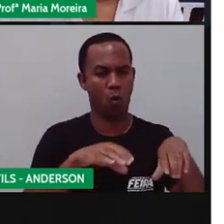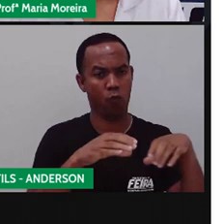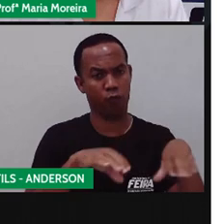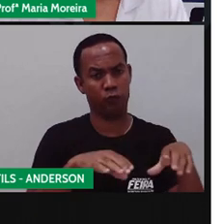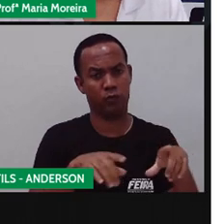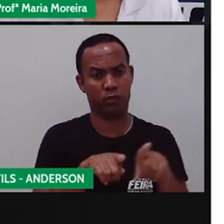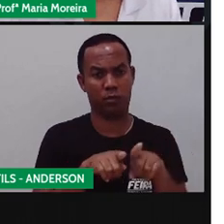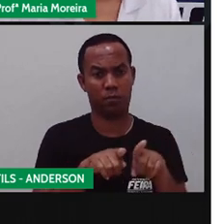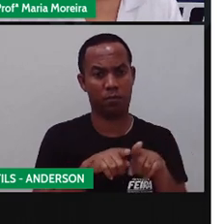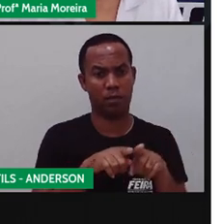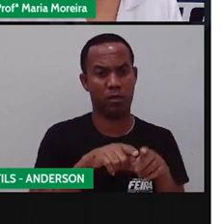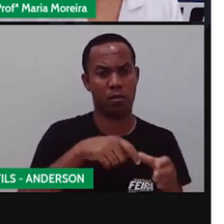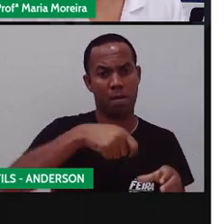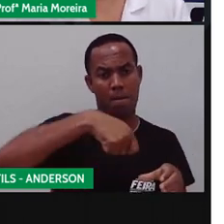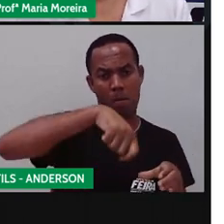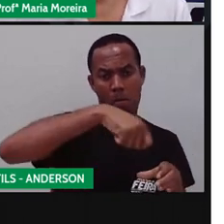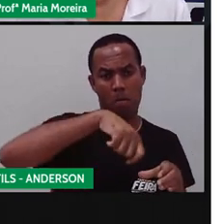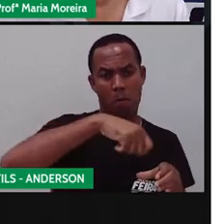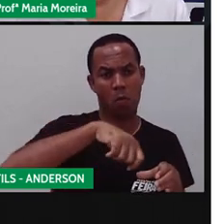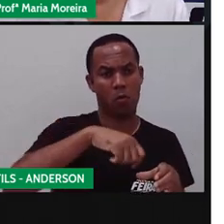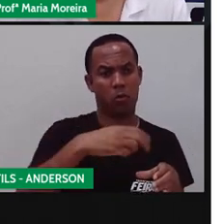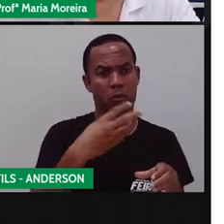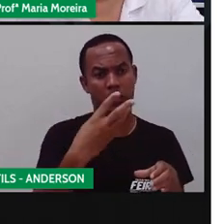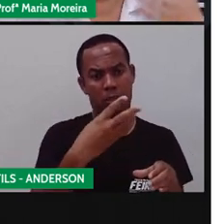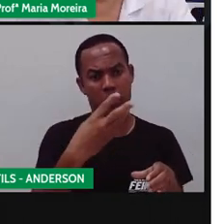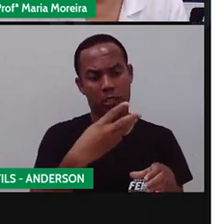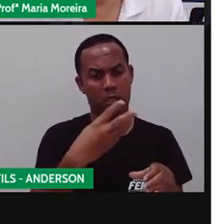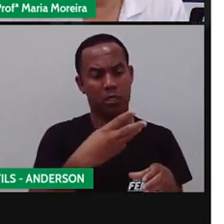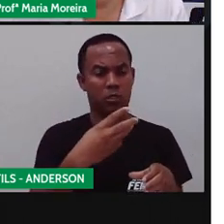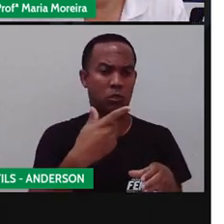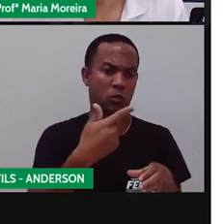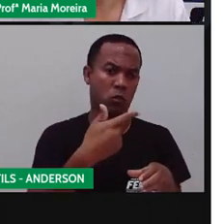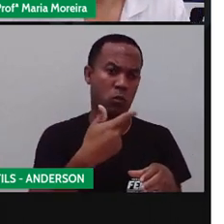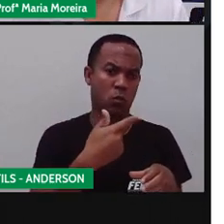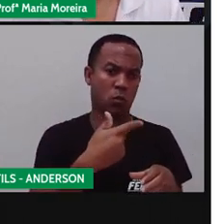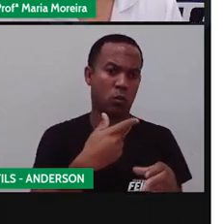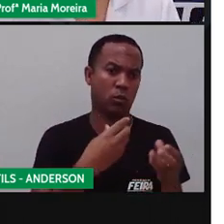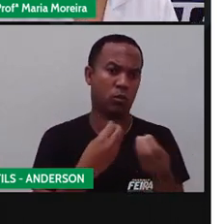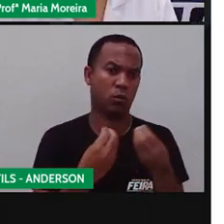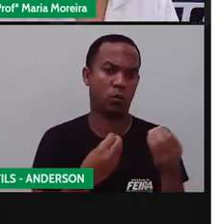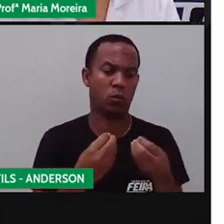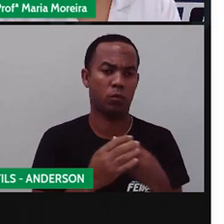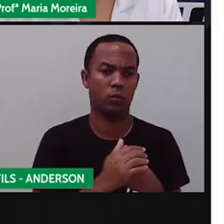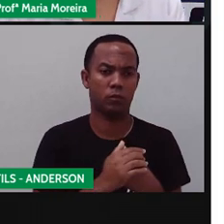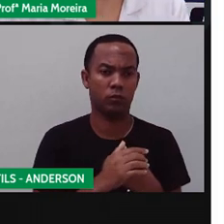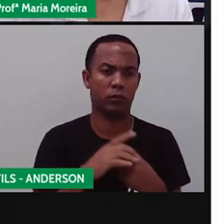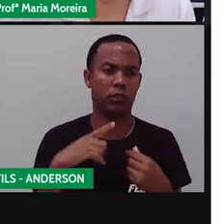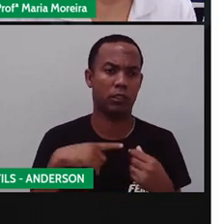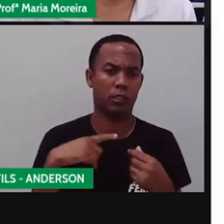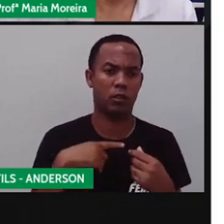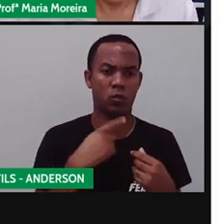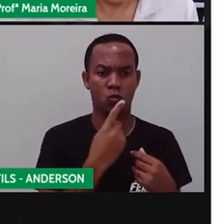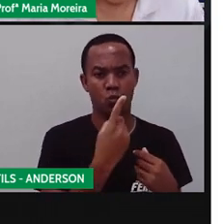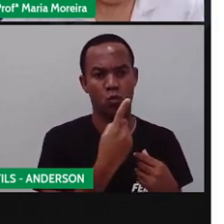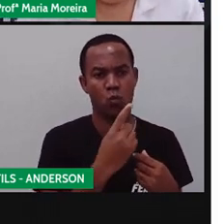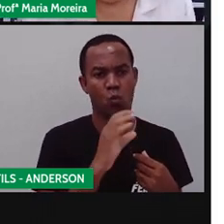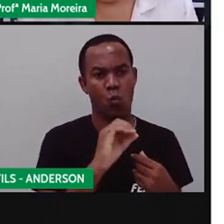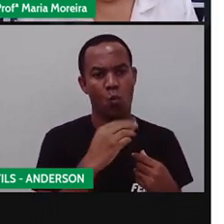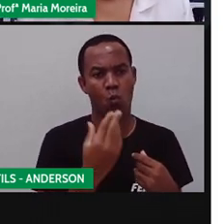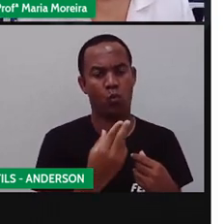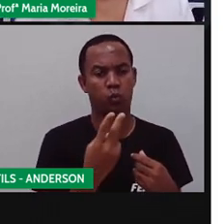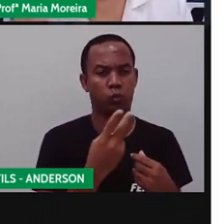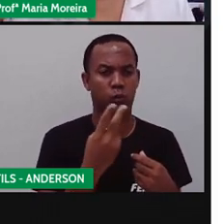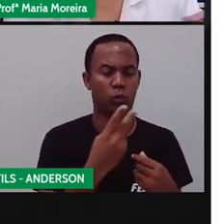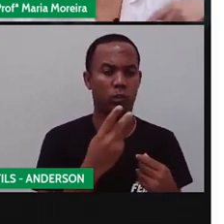em um bolo. Dois ovos, três ovos. Eu não digo, ah, um litro de ovos. Não, eu vou tratar de unidade. Então, a